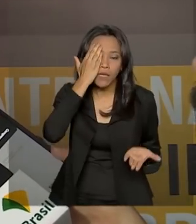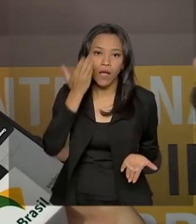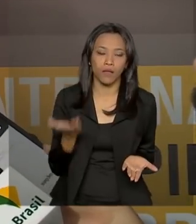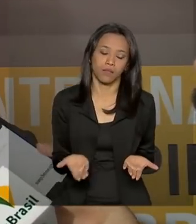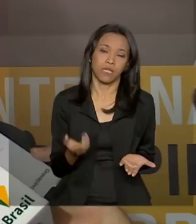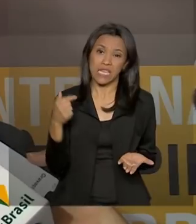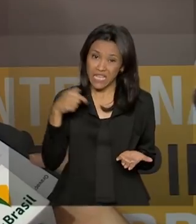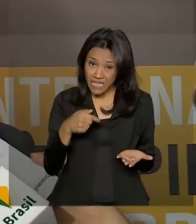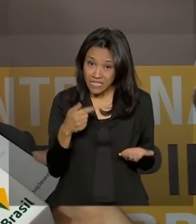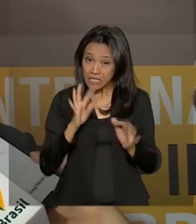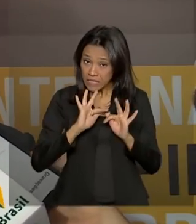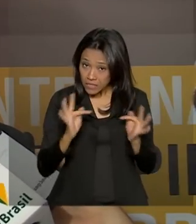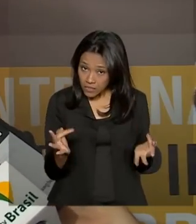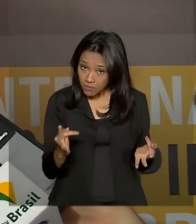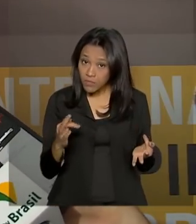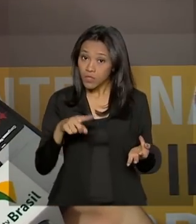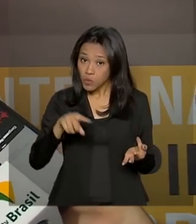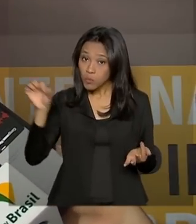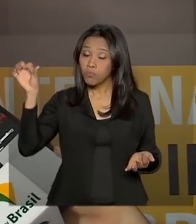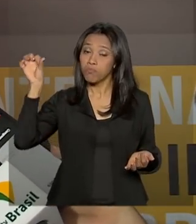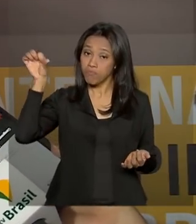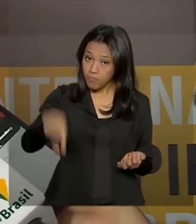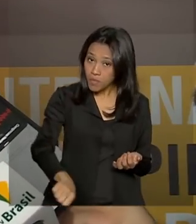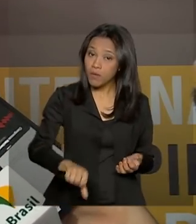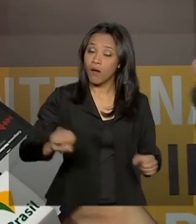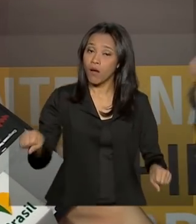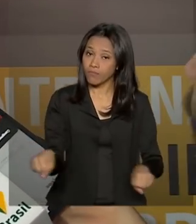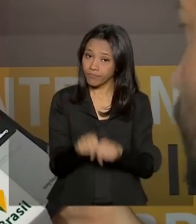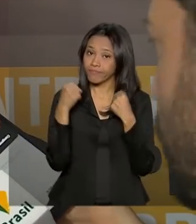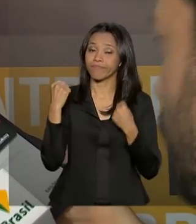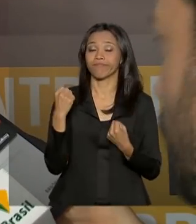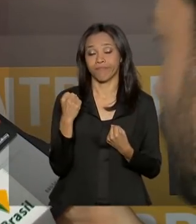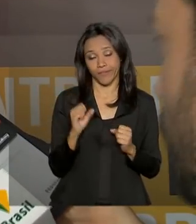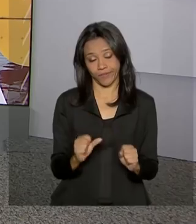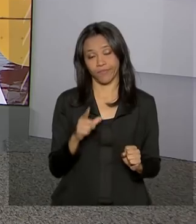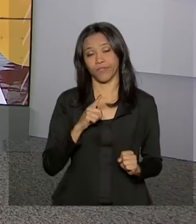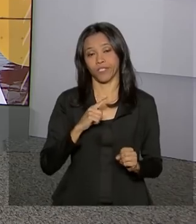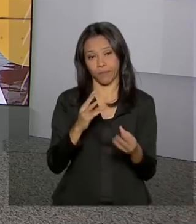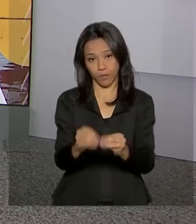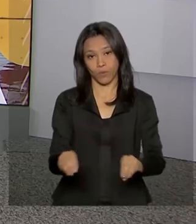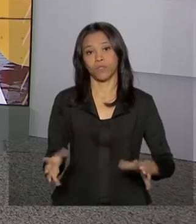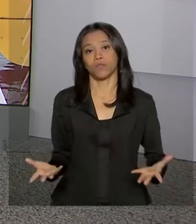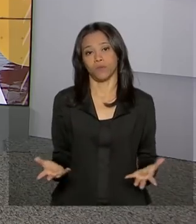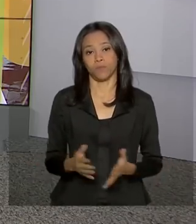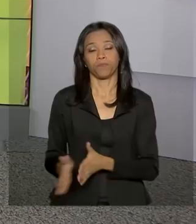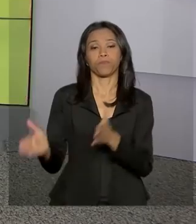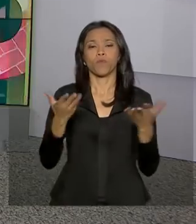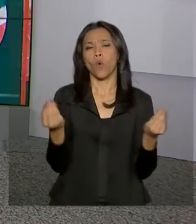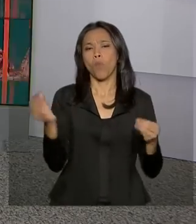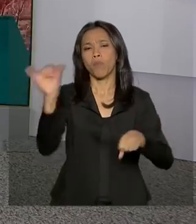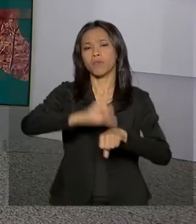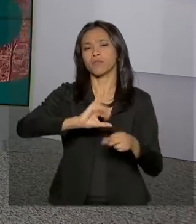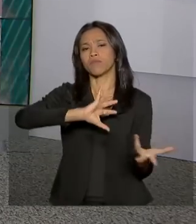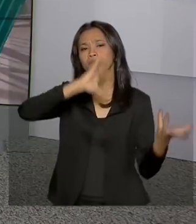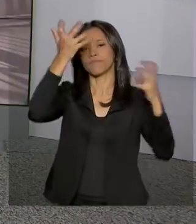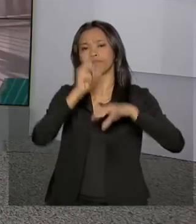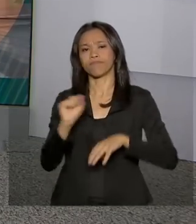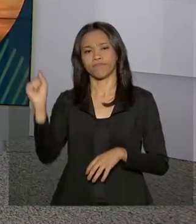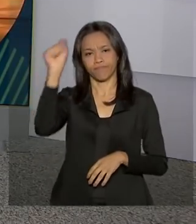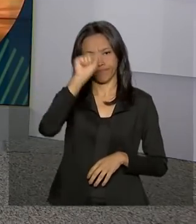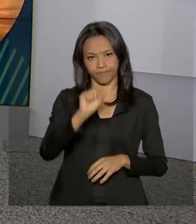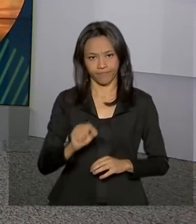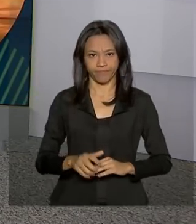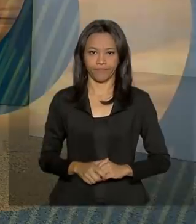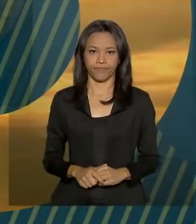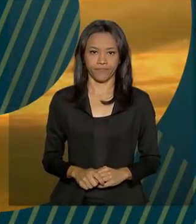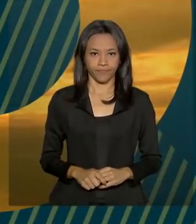transgressões podem, no final do dia, ter um prejuízo bastante grande. Hora de saber como fica o tempo em algumas capitais.